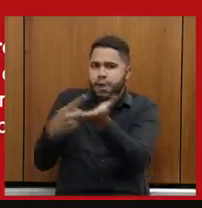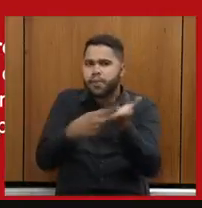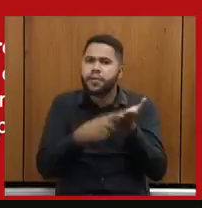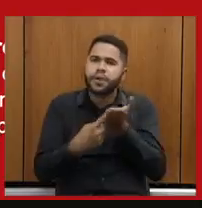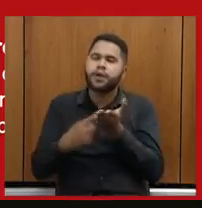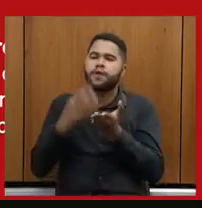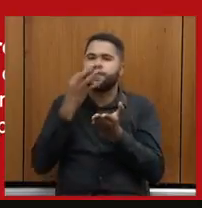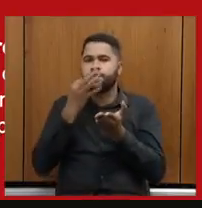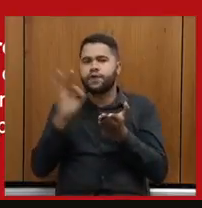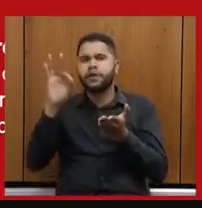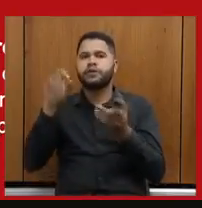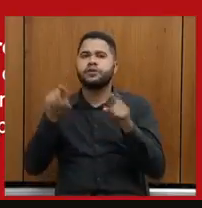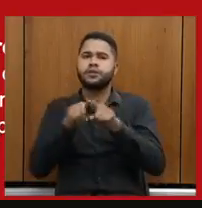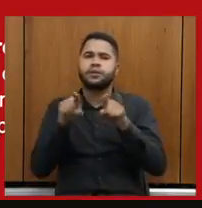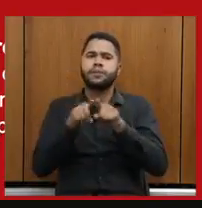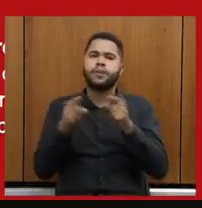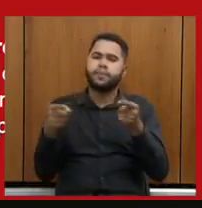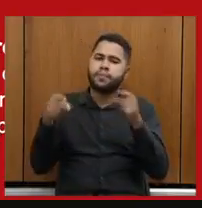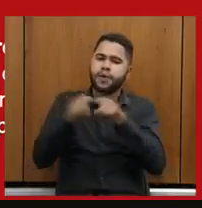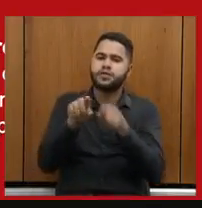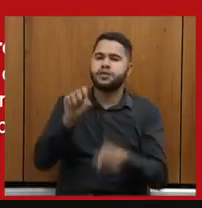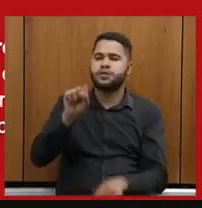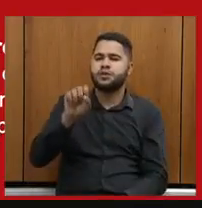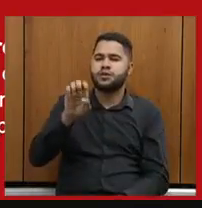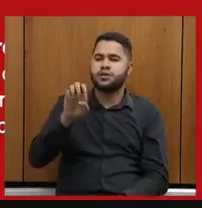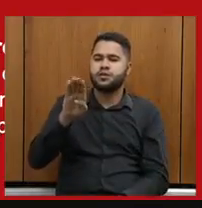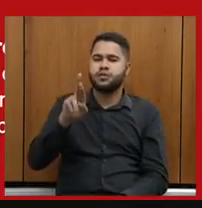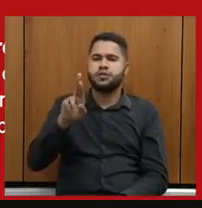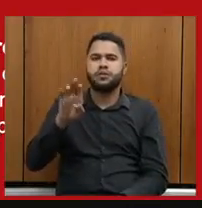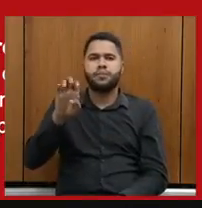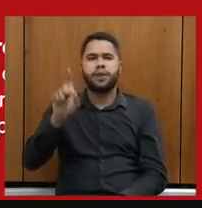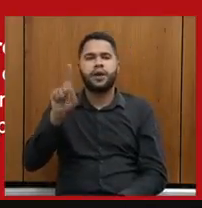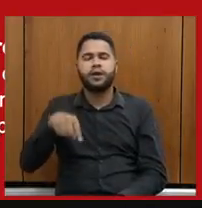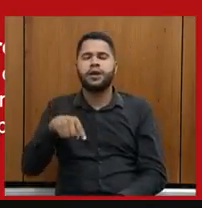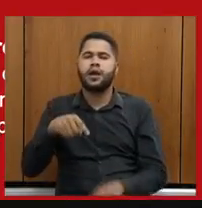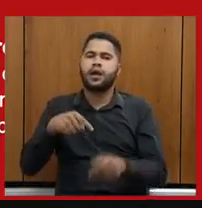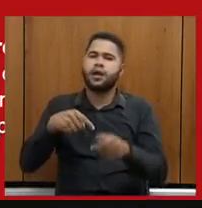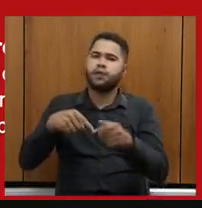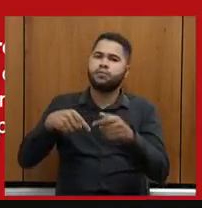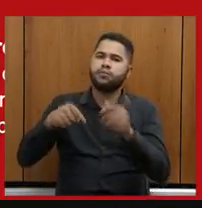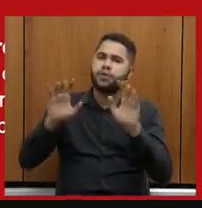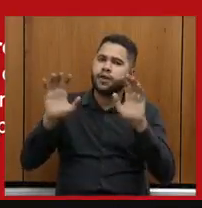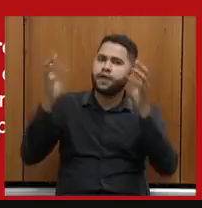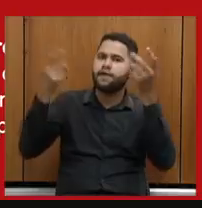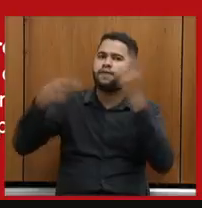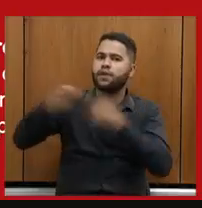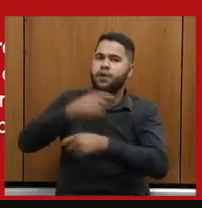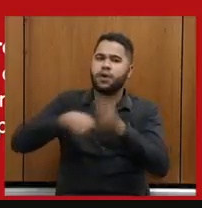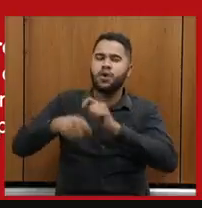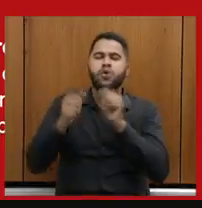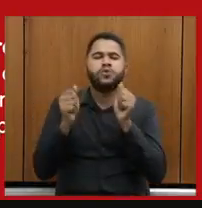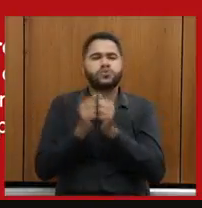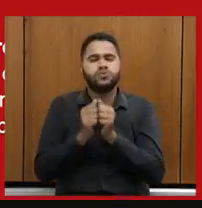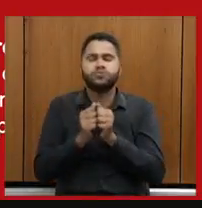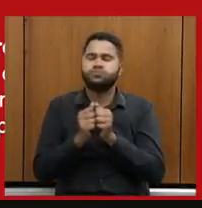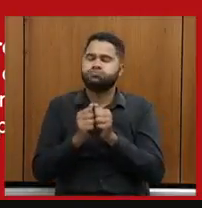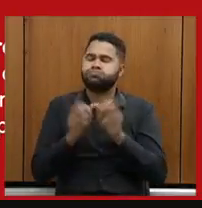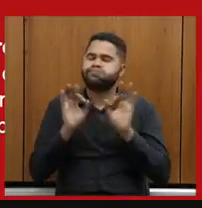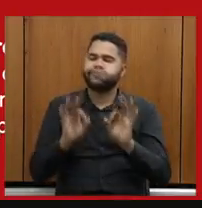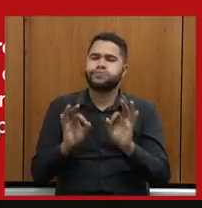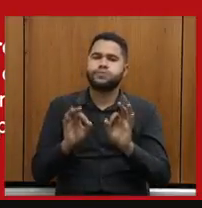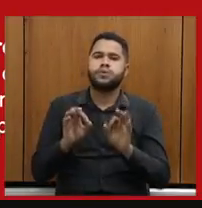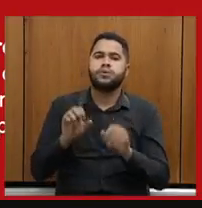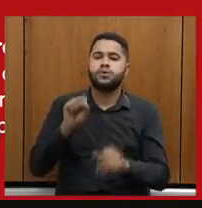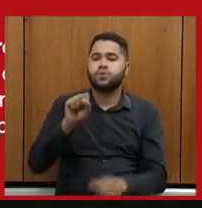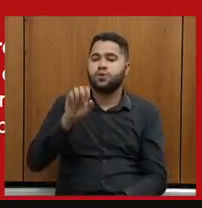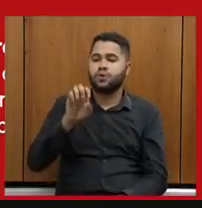SEBRAE, Circuito Liberdade, que tem criado eventos de negócios, junto com Minas Recebe, extremamente vigoroso, SEBRAE,